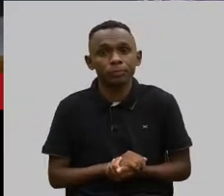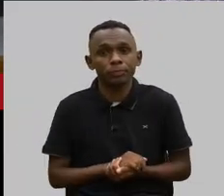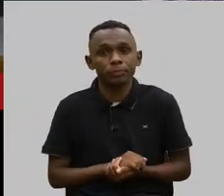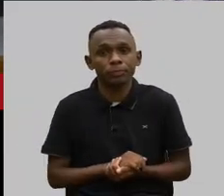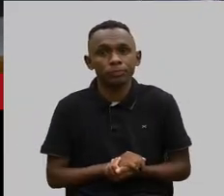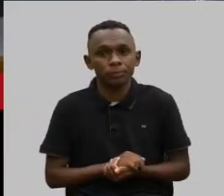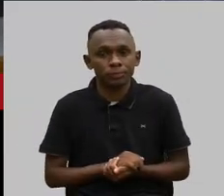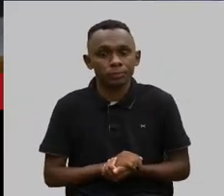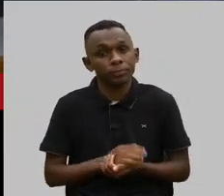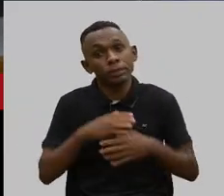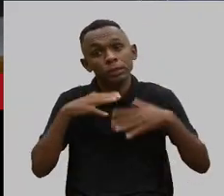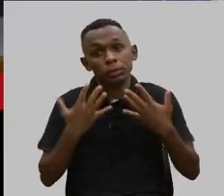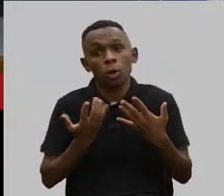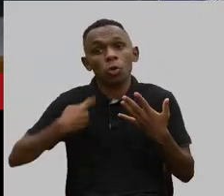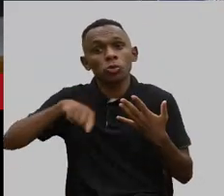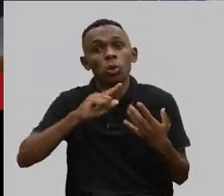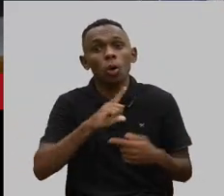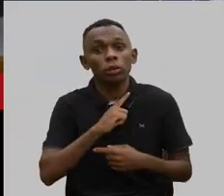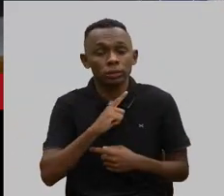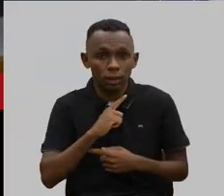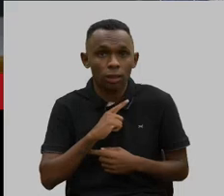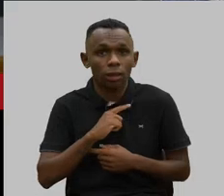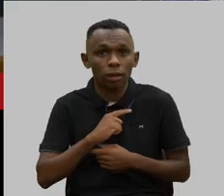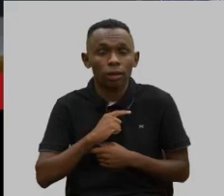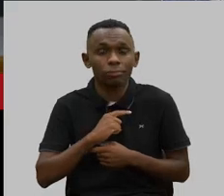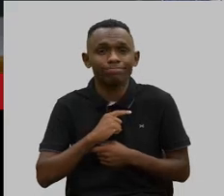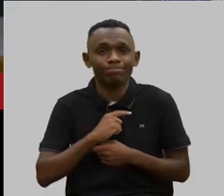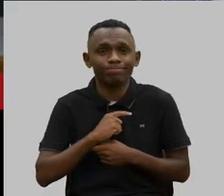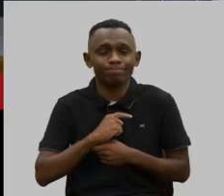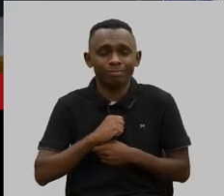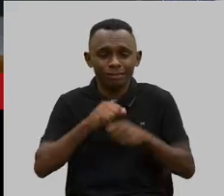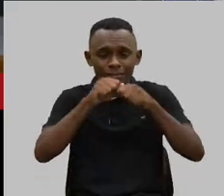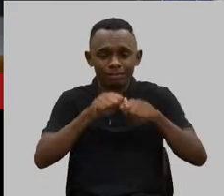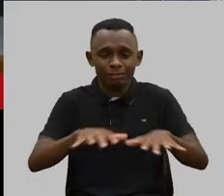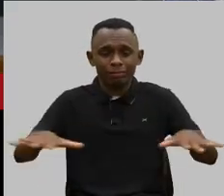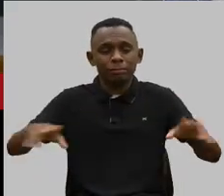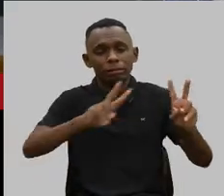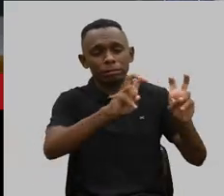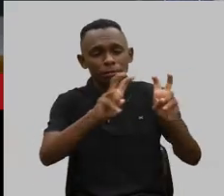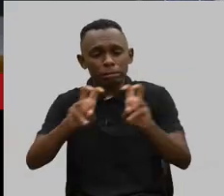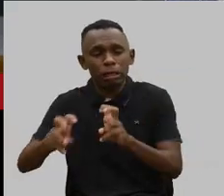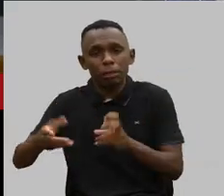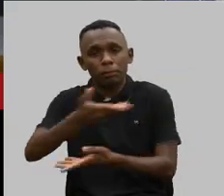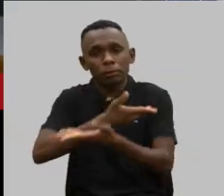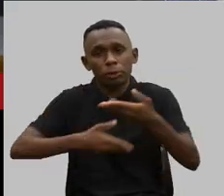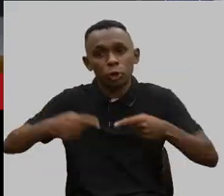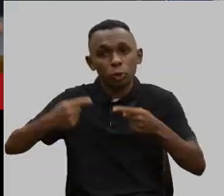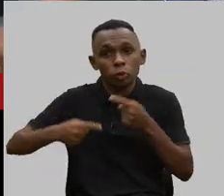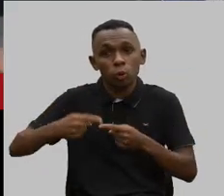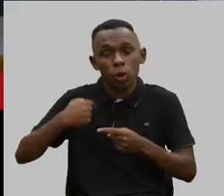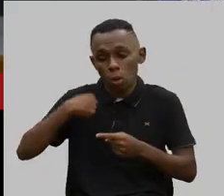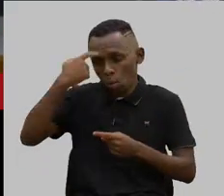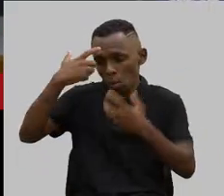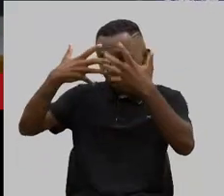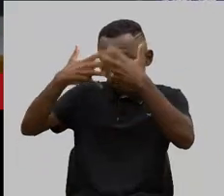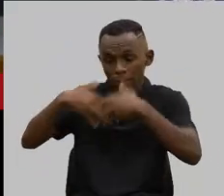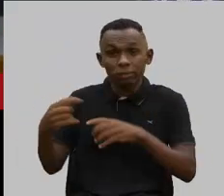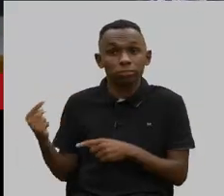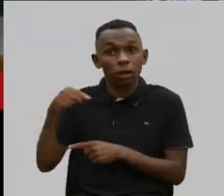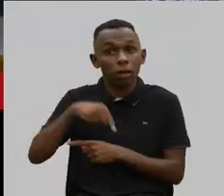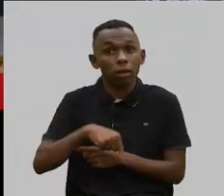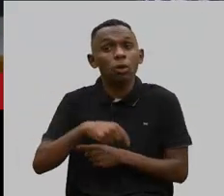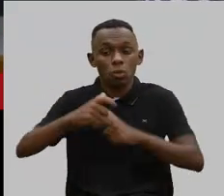Então, temos aqui uma amplitude de questões a discutir. Eu penso que estamos aqui num